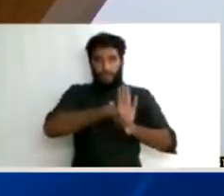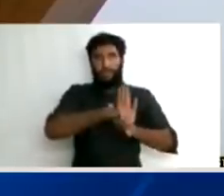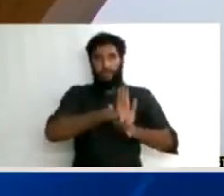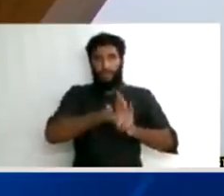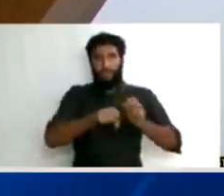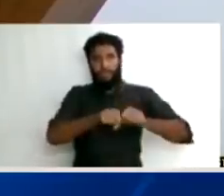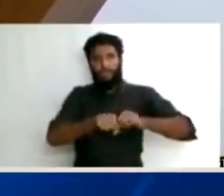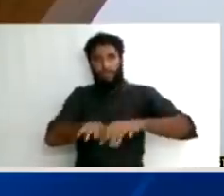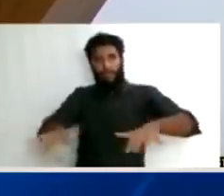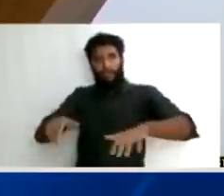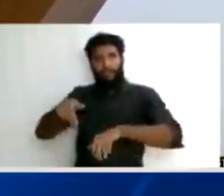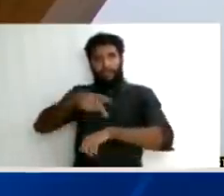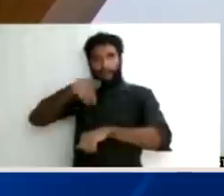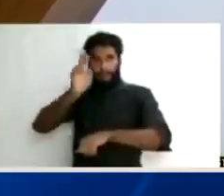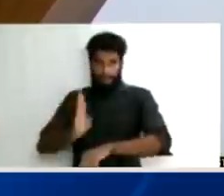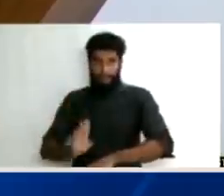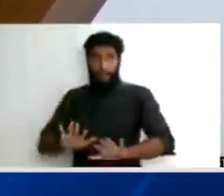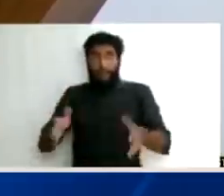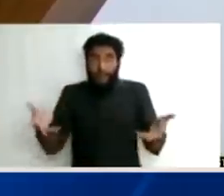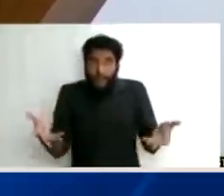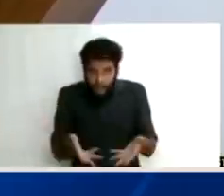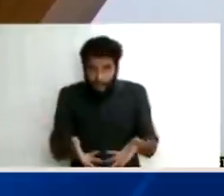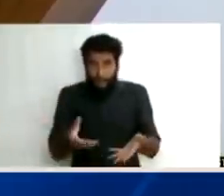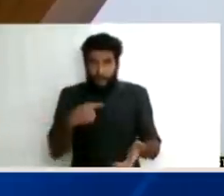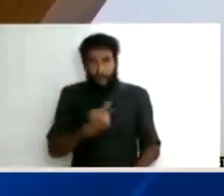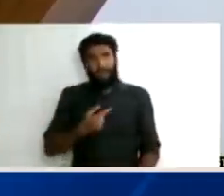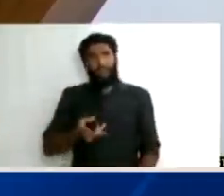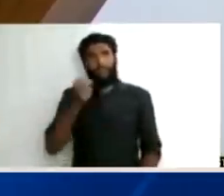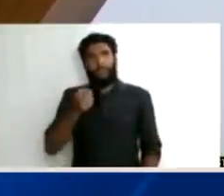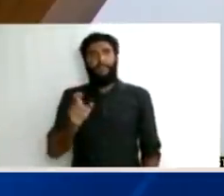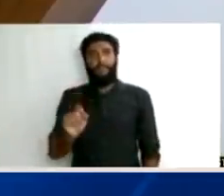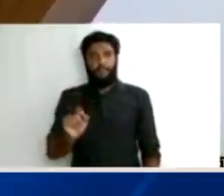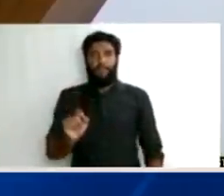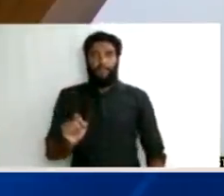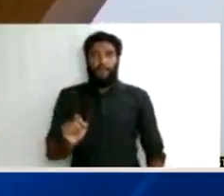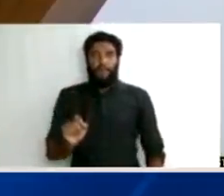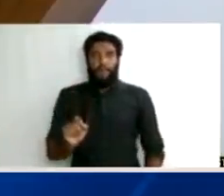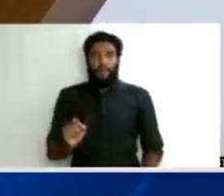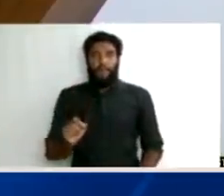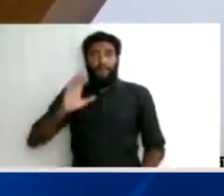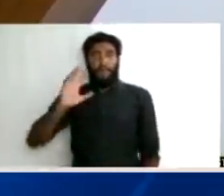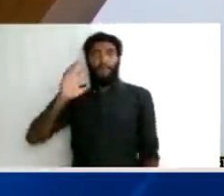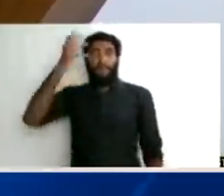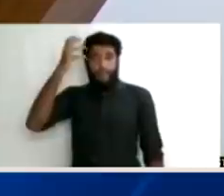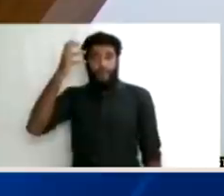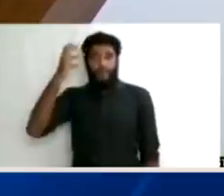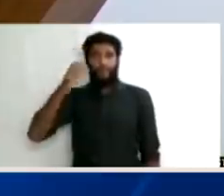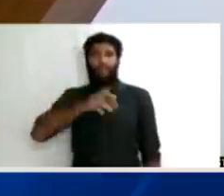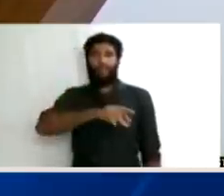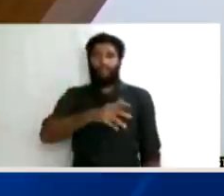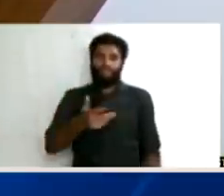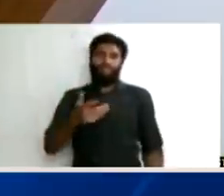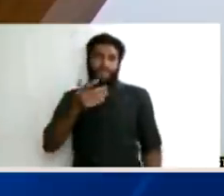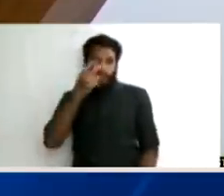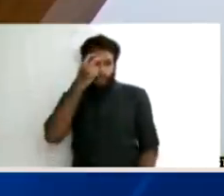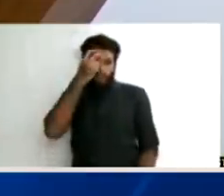de competência ou não é o plenário. uma vez que, pelo que eu vi, que eu li nos noticiários, o ministro Fachin